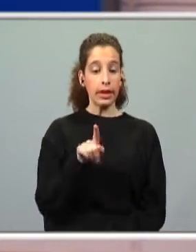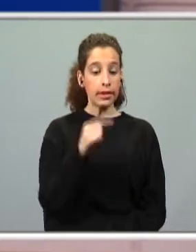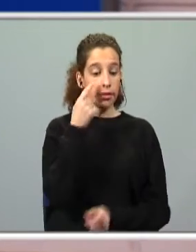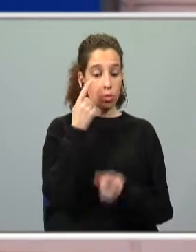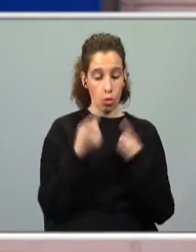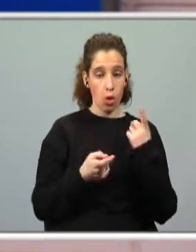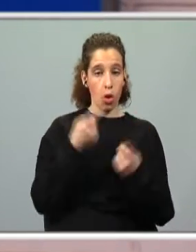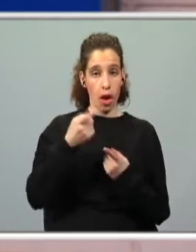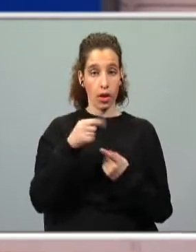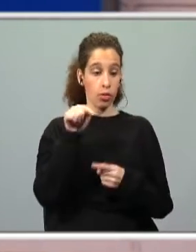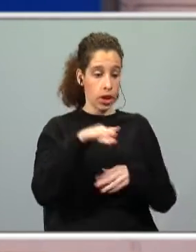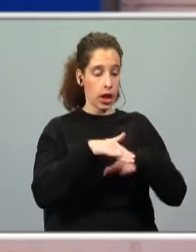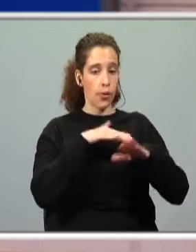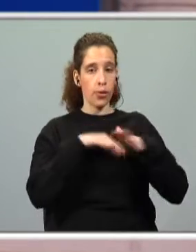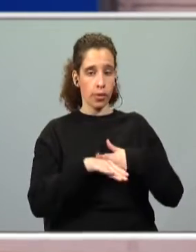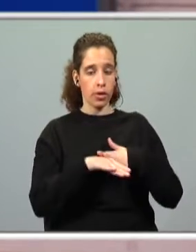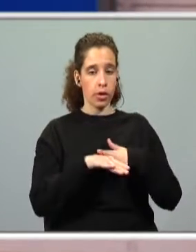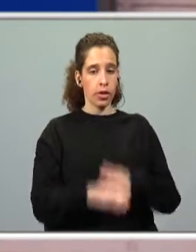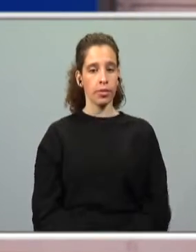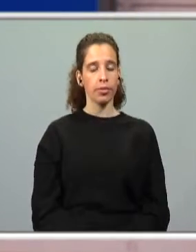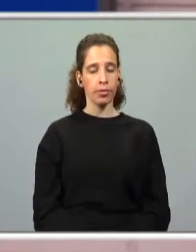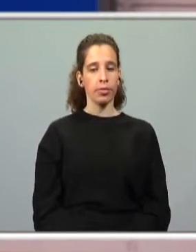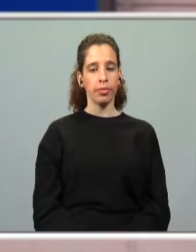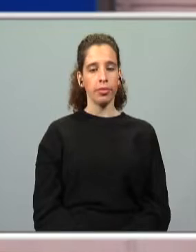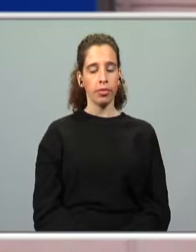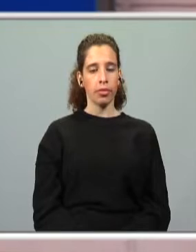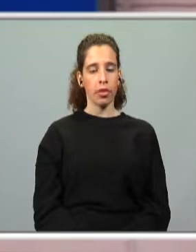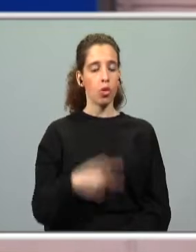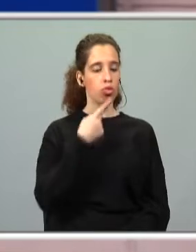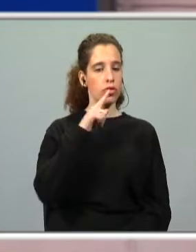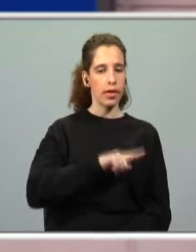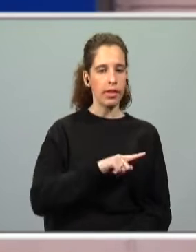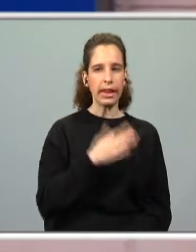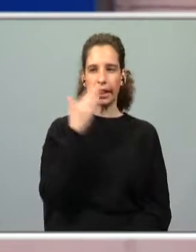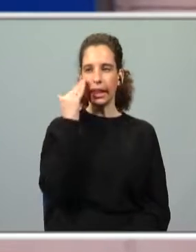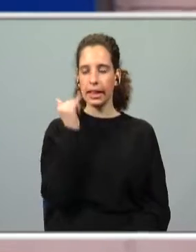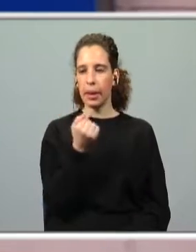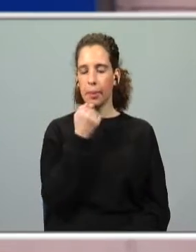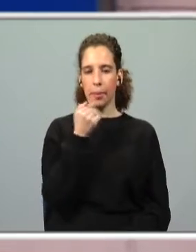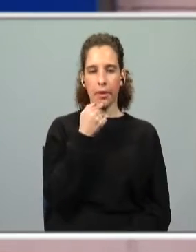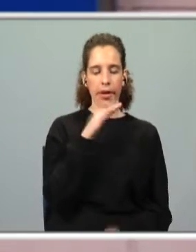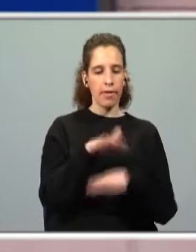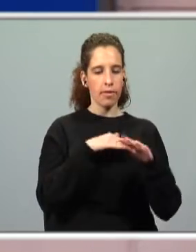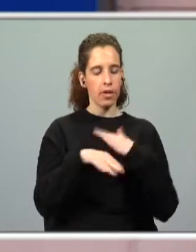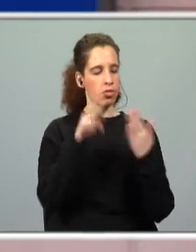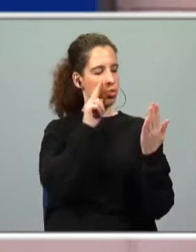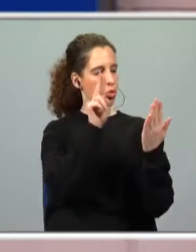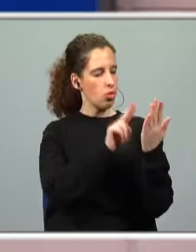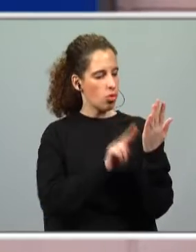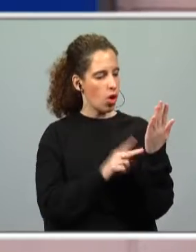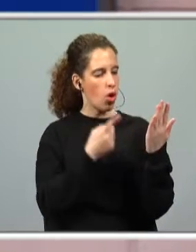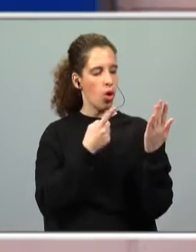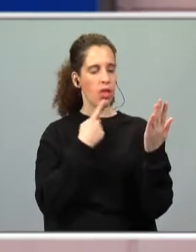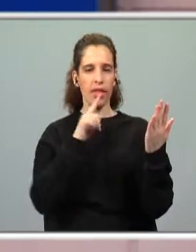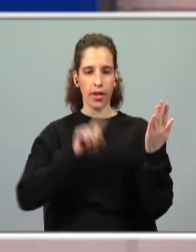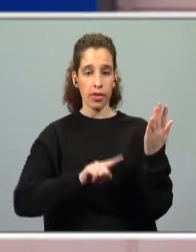isso que eu fiz. Fui depois, novamente, tentar compreender e fazer uma outra leitura daqueles certos da